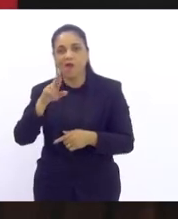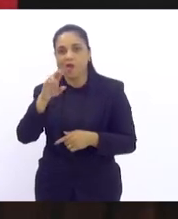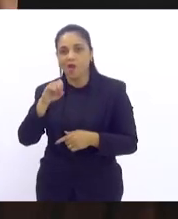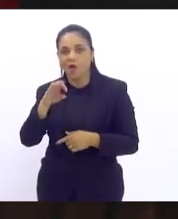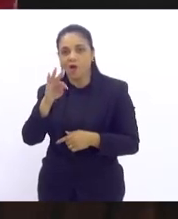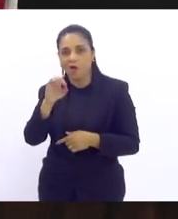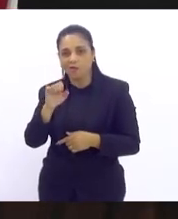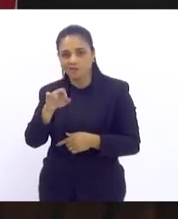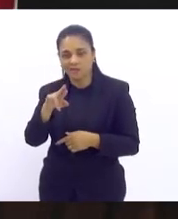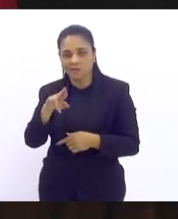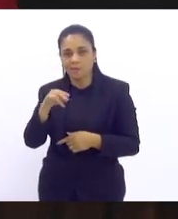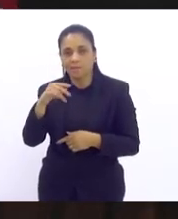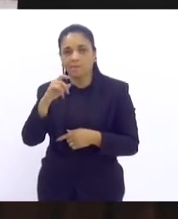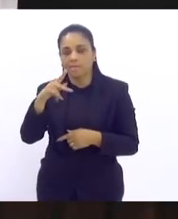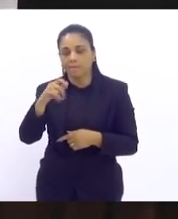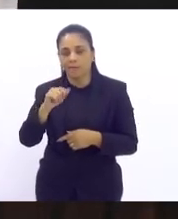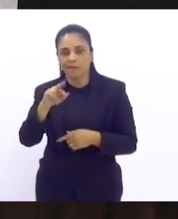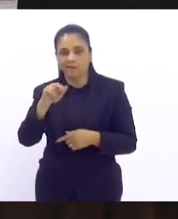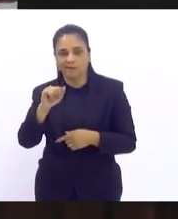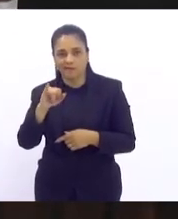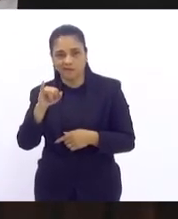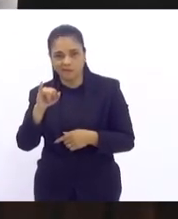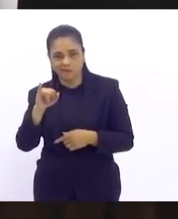cidade de São Gonçalo muito obrigado